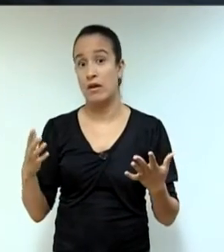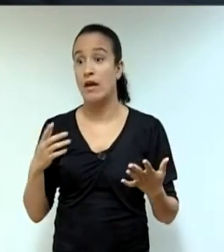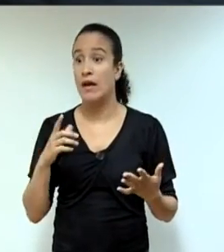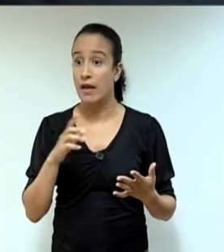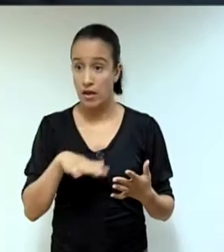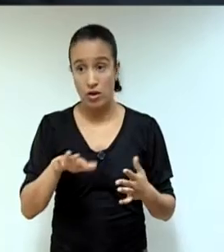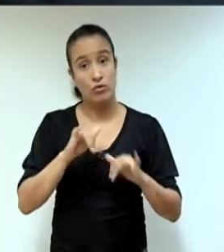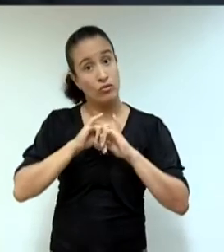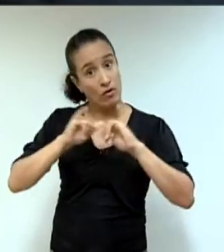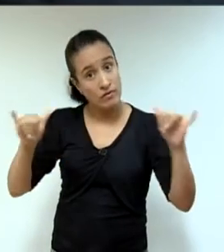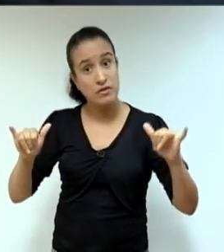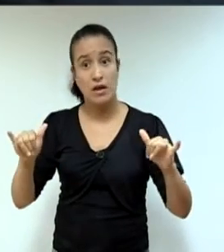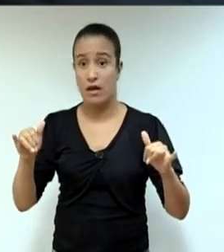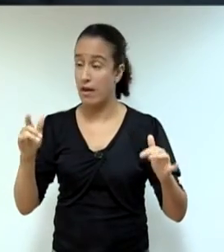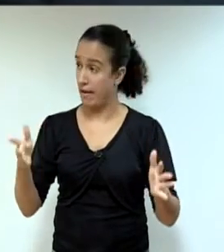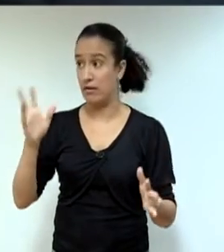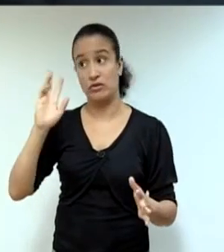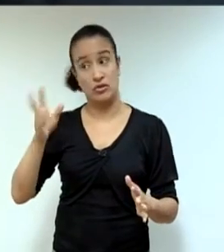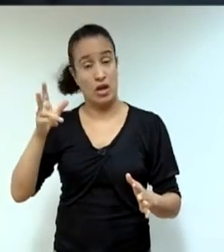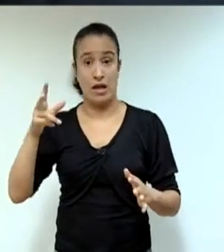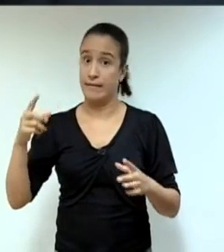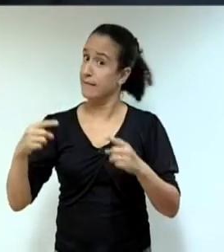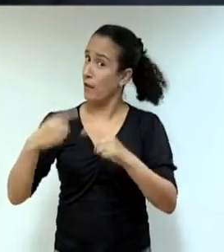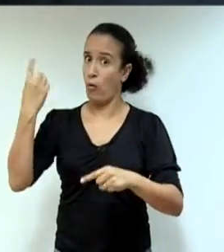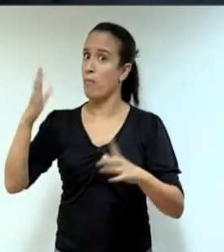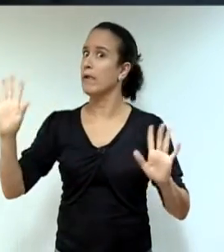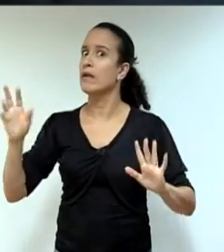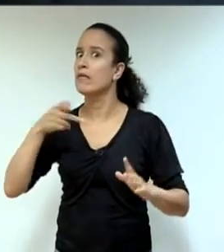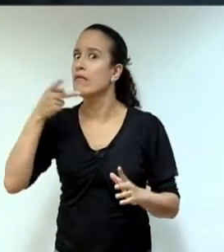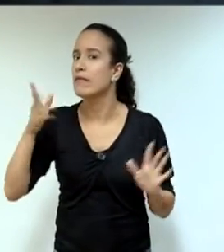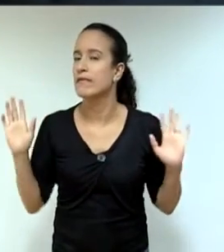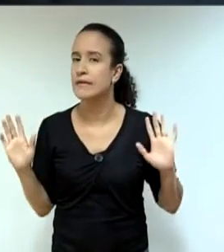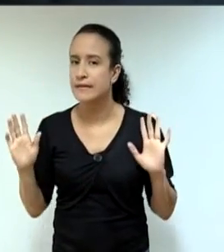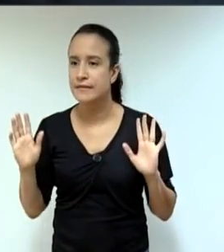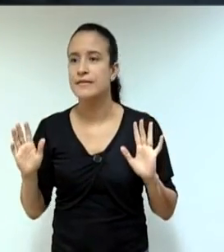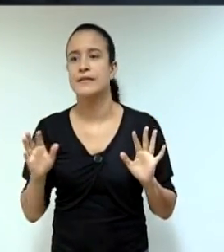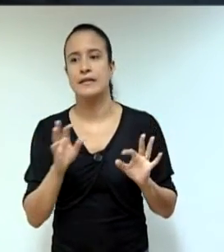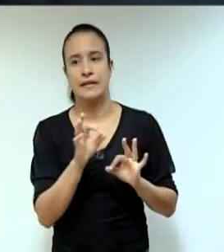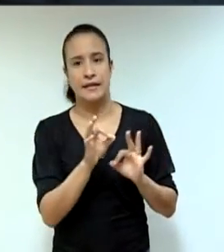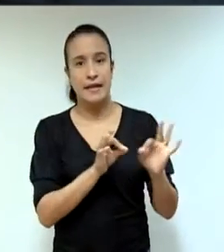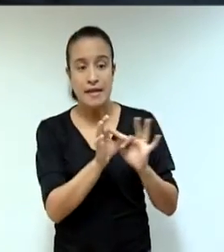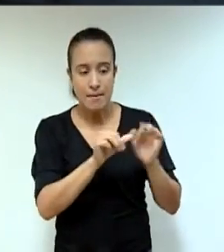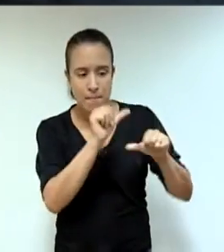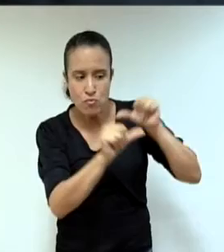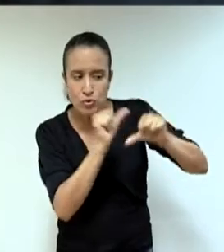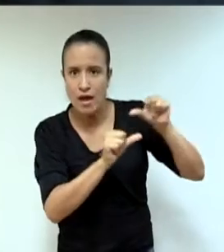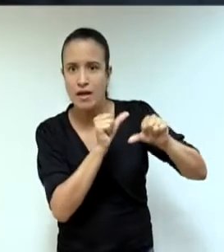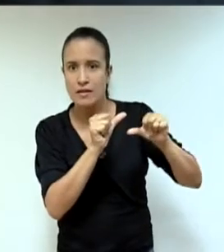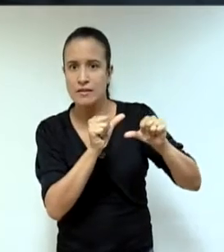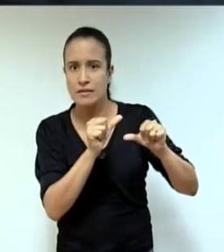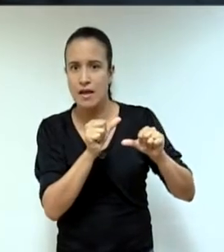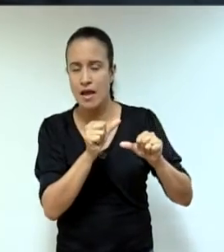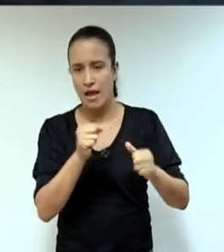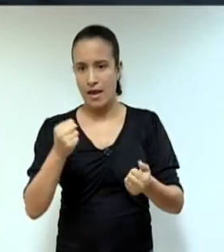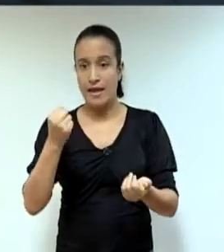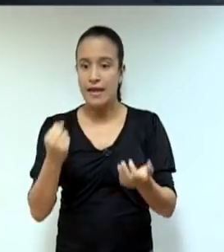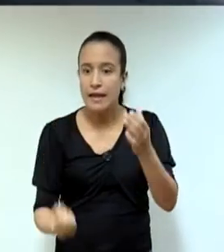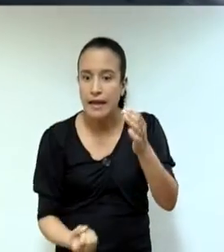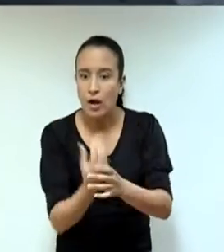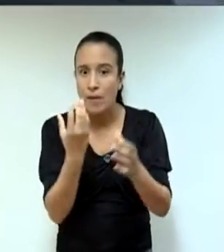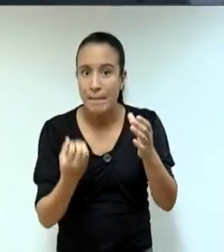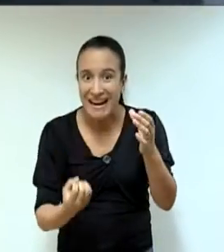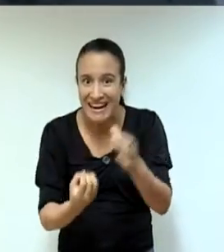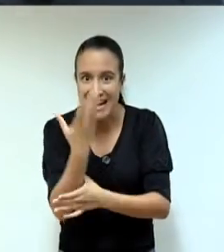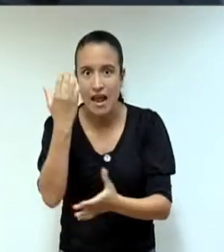público agora para ele saber. Aprovando uma reforma com criação de cargos, o que é ruim vai ficar pior para o prefeito.